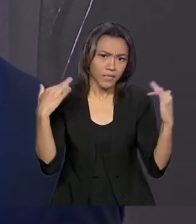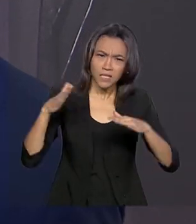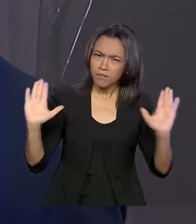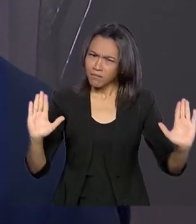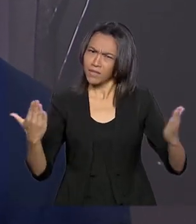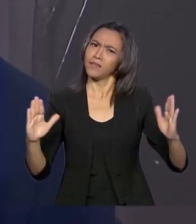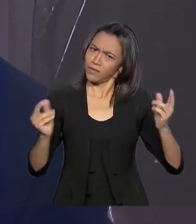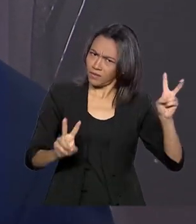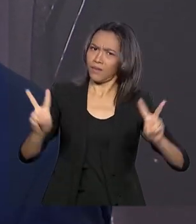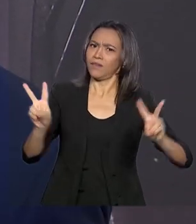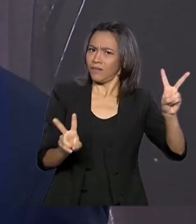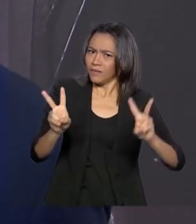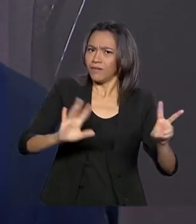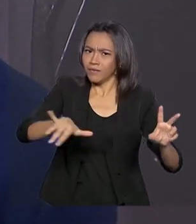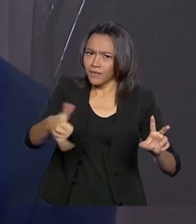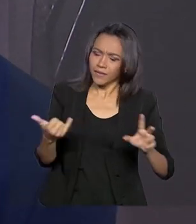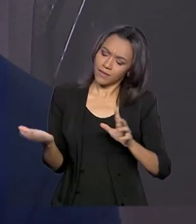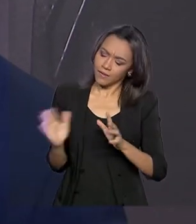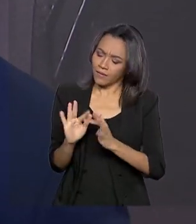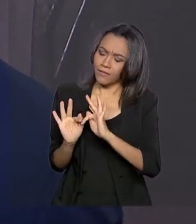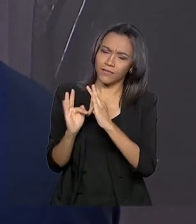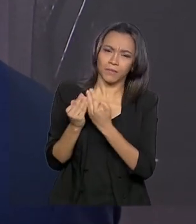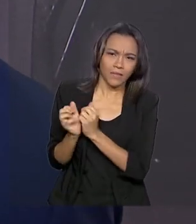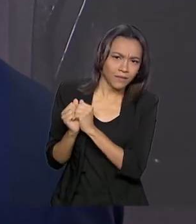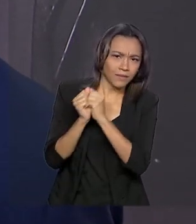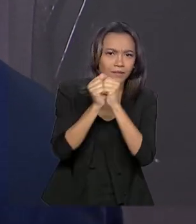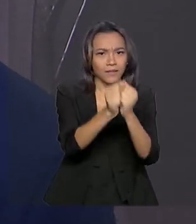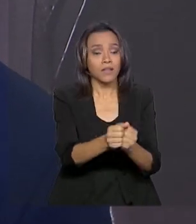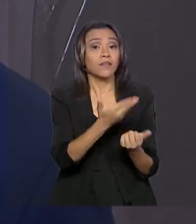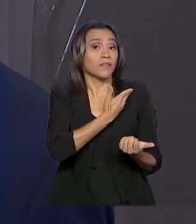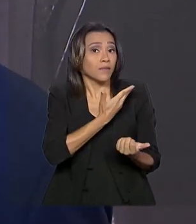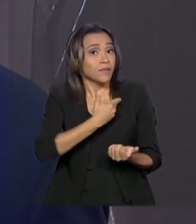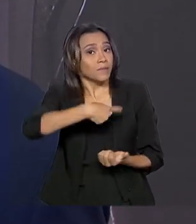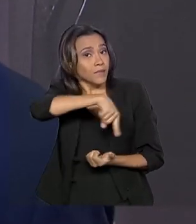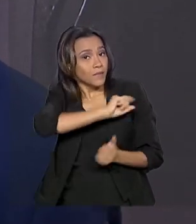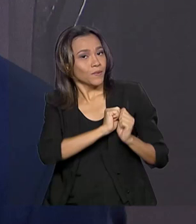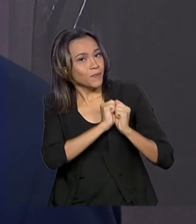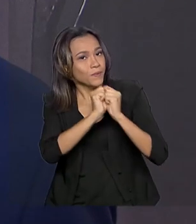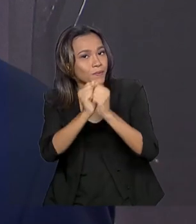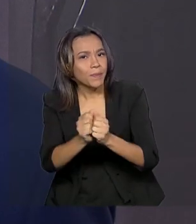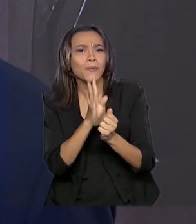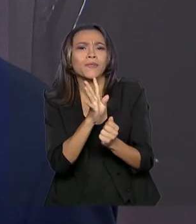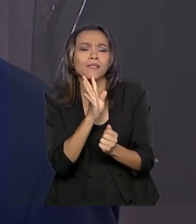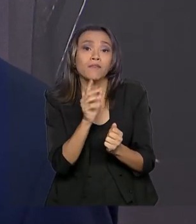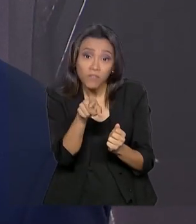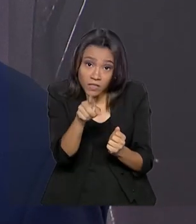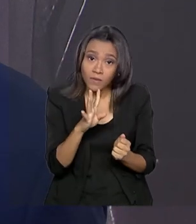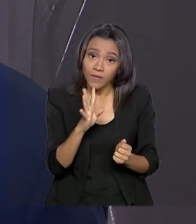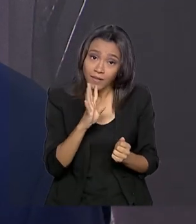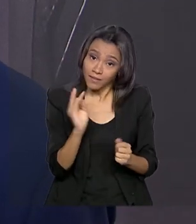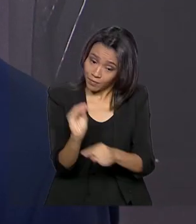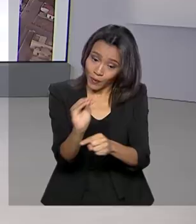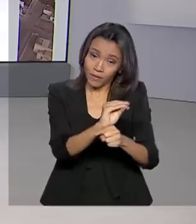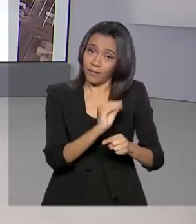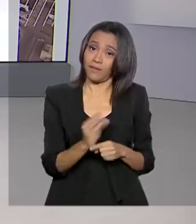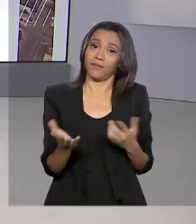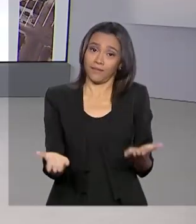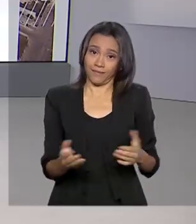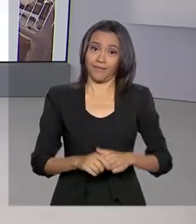Então, aproveitar e com a família, e com os amigos, conhecer os nossos parques, porque cada vez que você conhece, você protege.